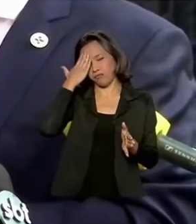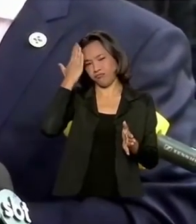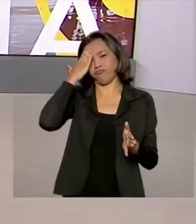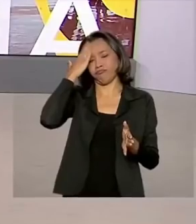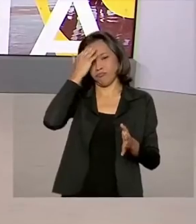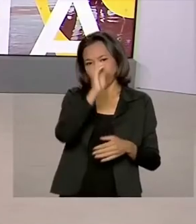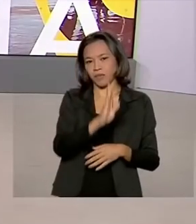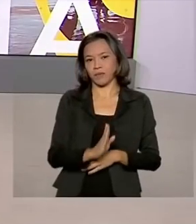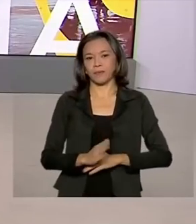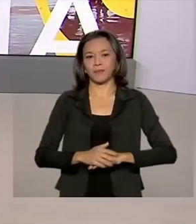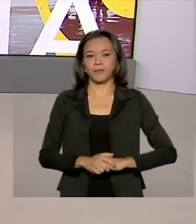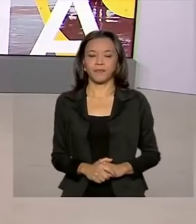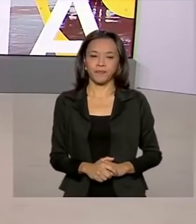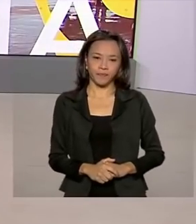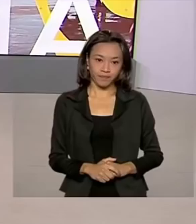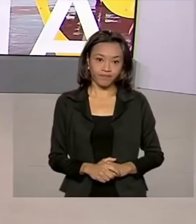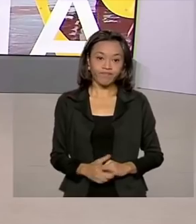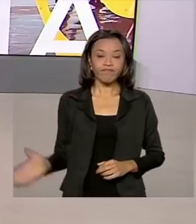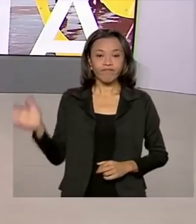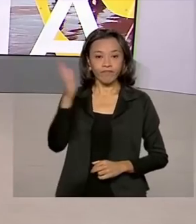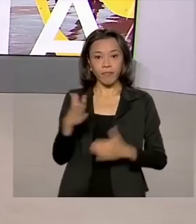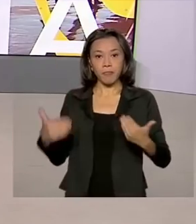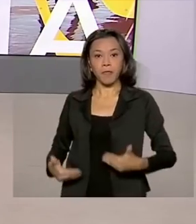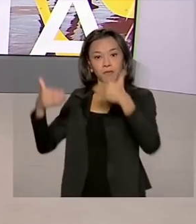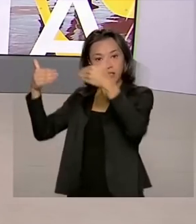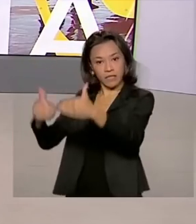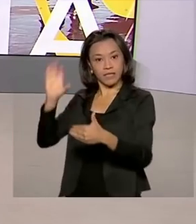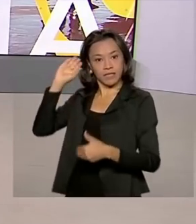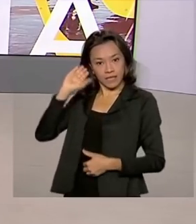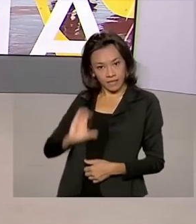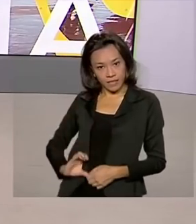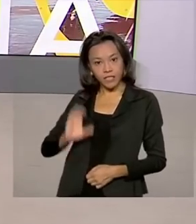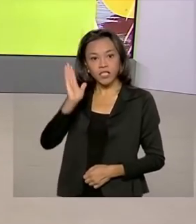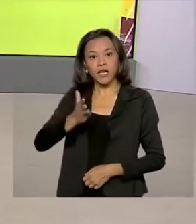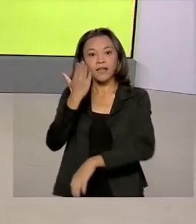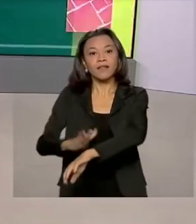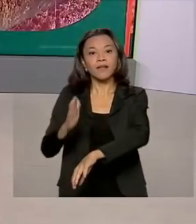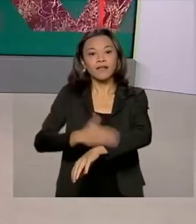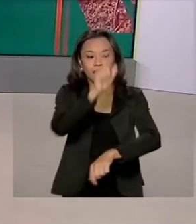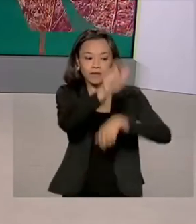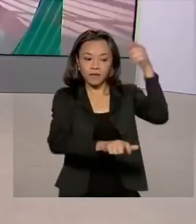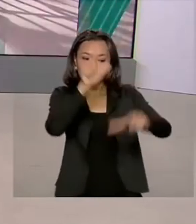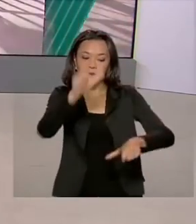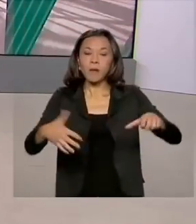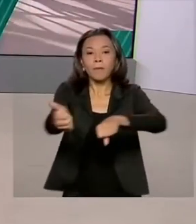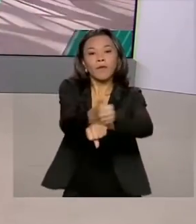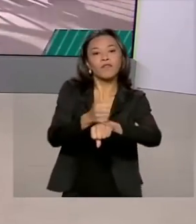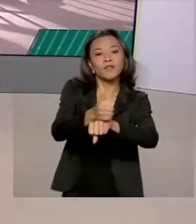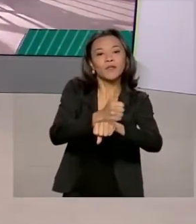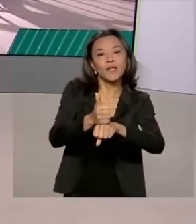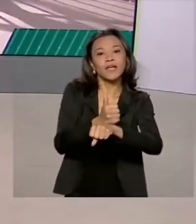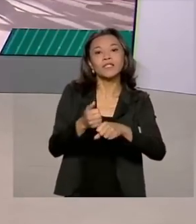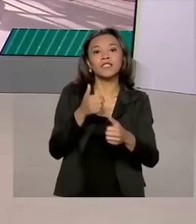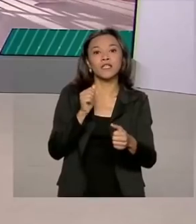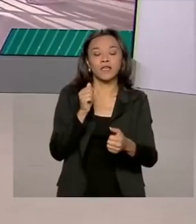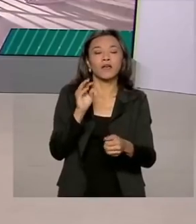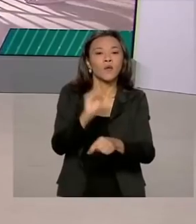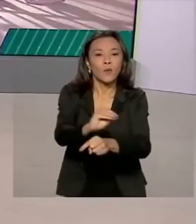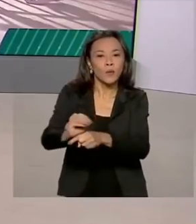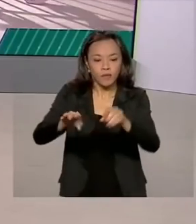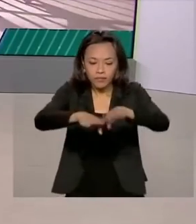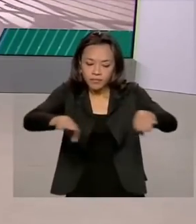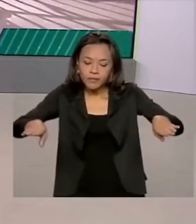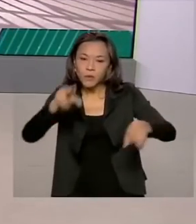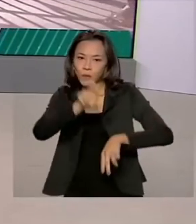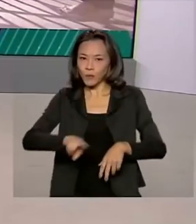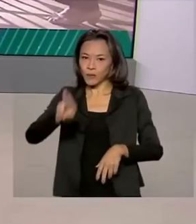no Brasil. O Ministério da Cidadania está capacitando agentes da primeira infância utilizando ferramentas online.